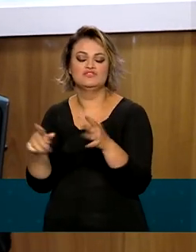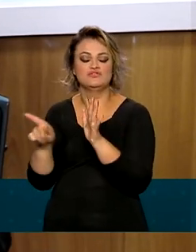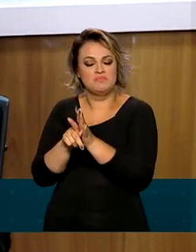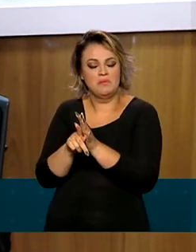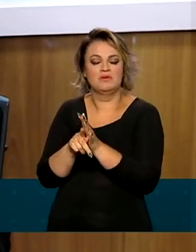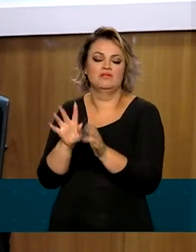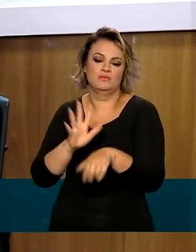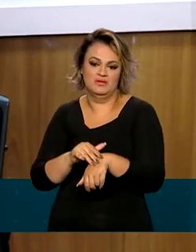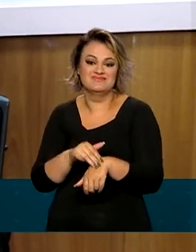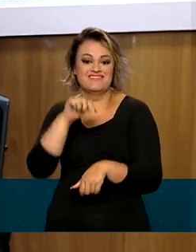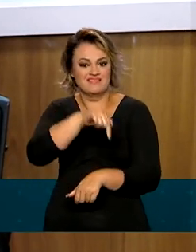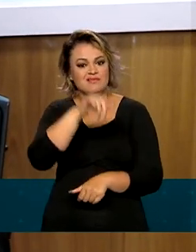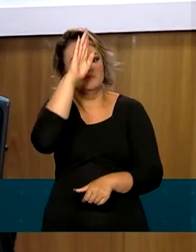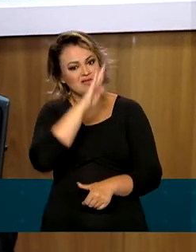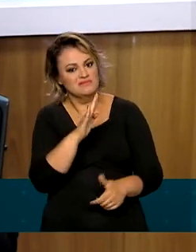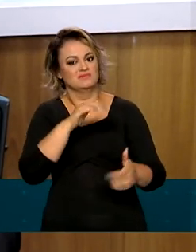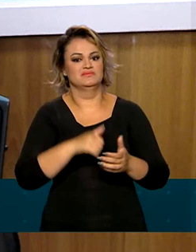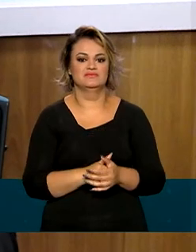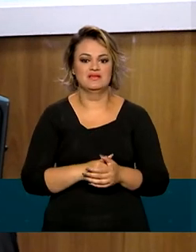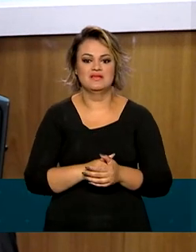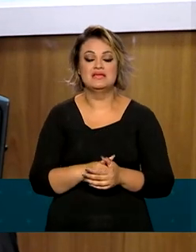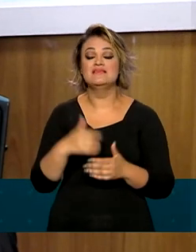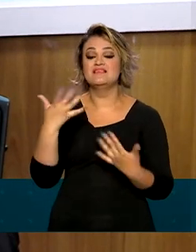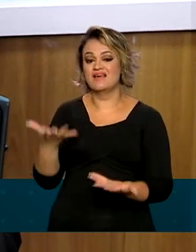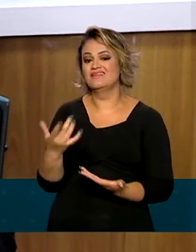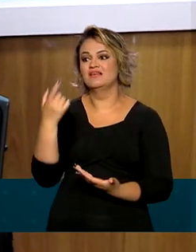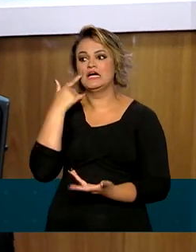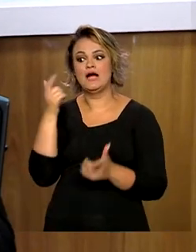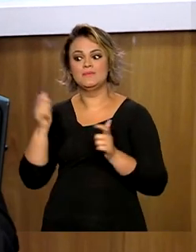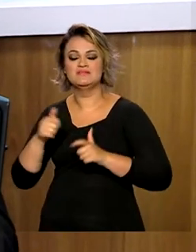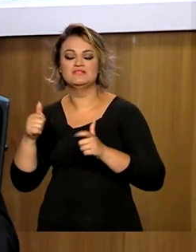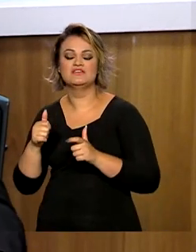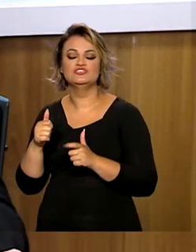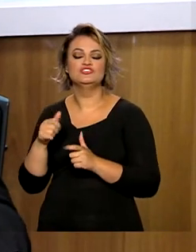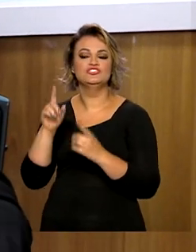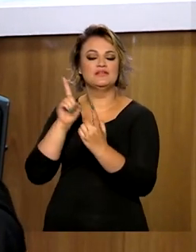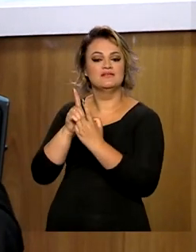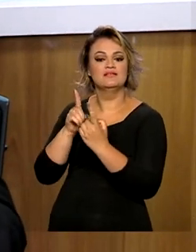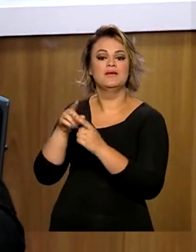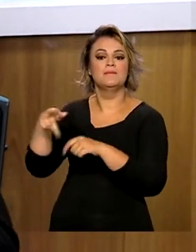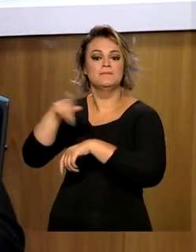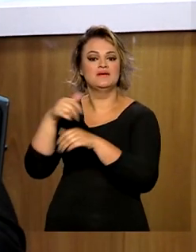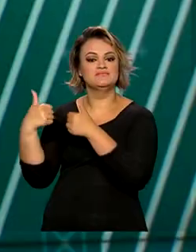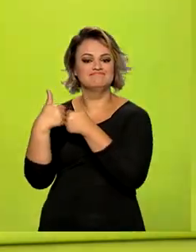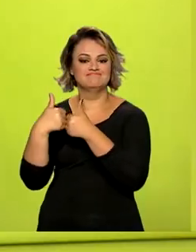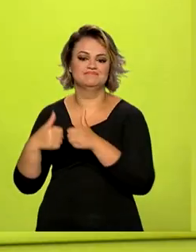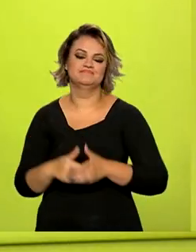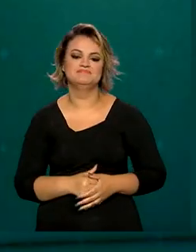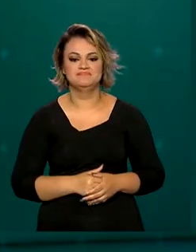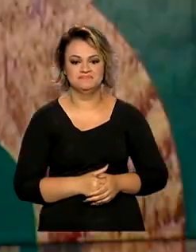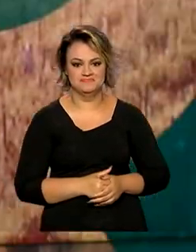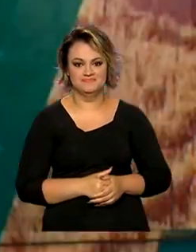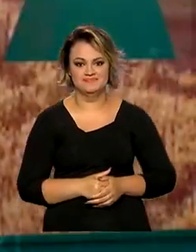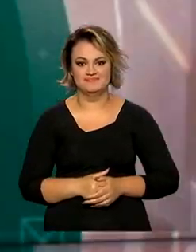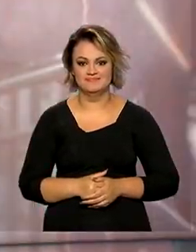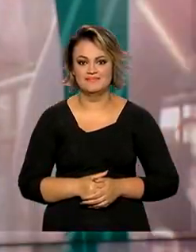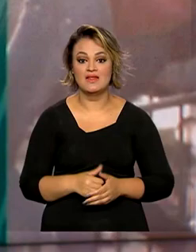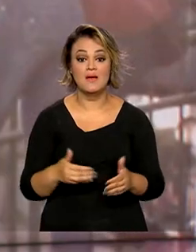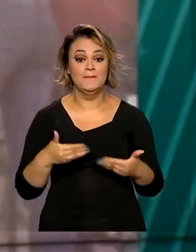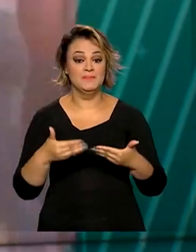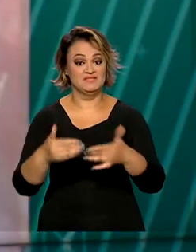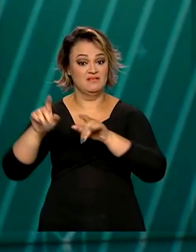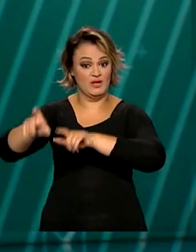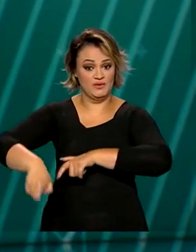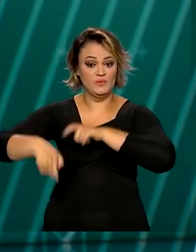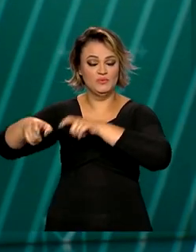acontecendo no país. Isso nos dá uma capacidade, inclusive, de atender países próximos. O Ministério da